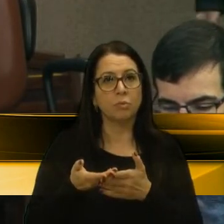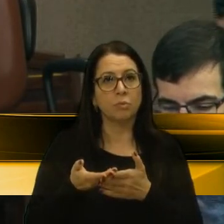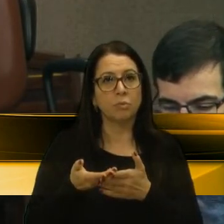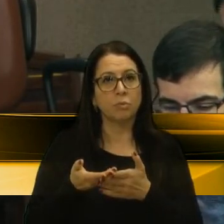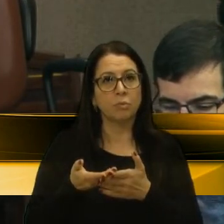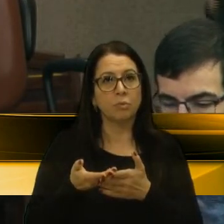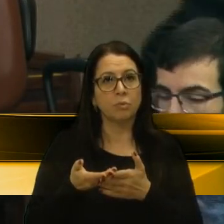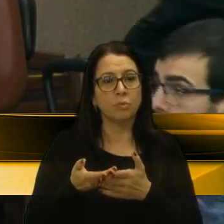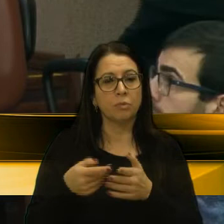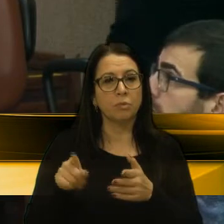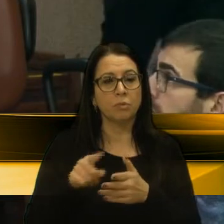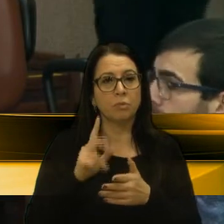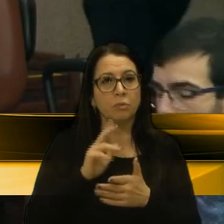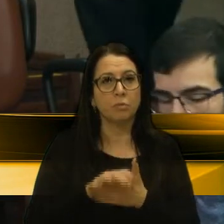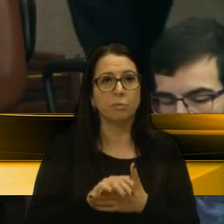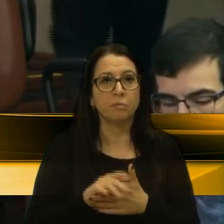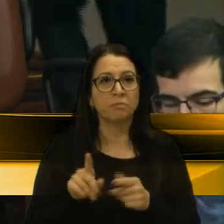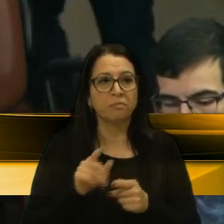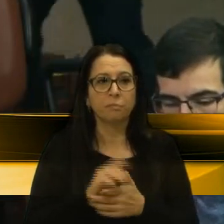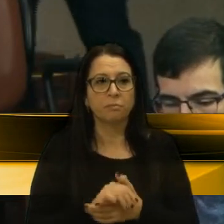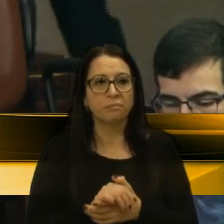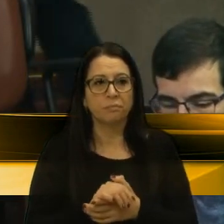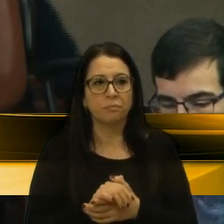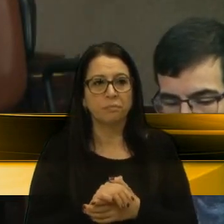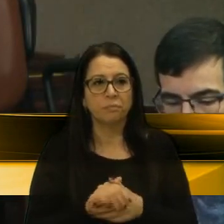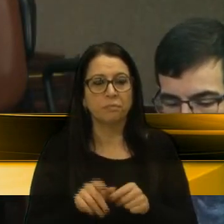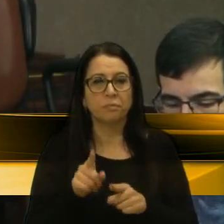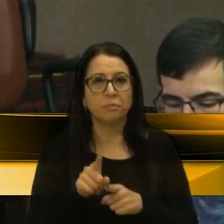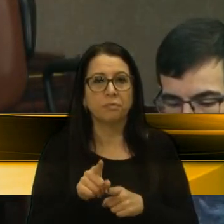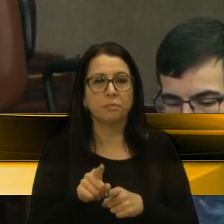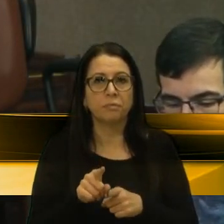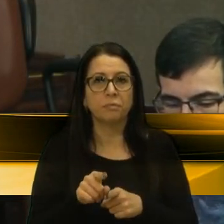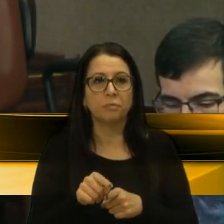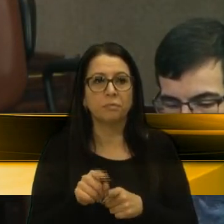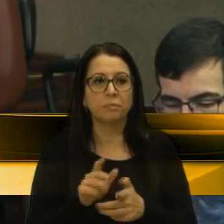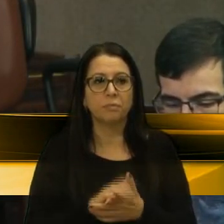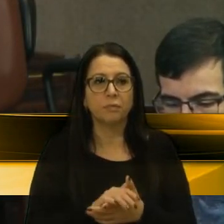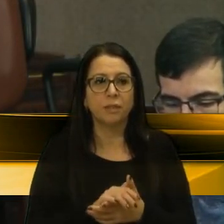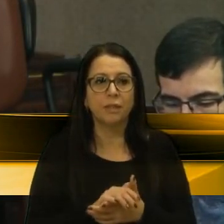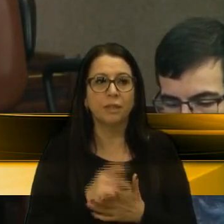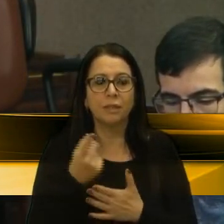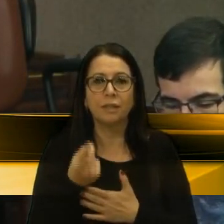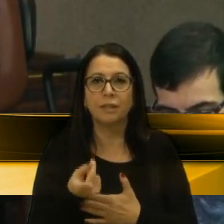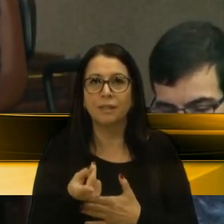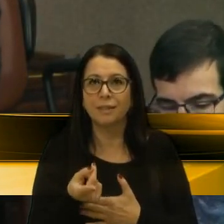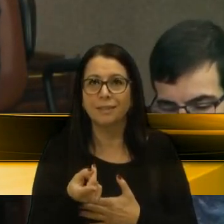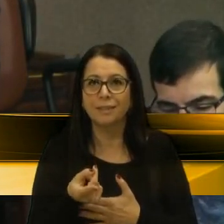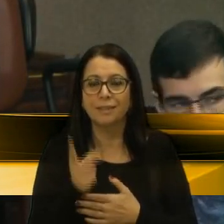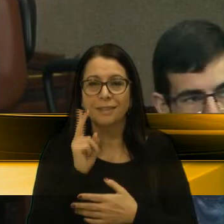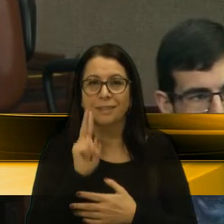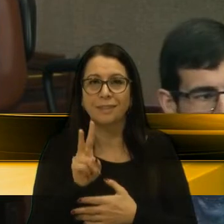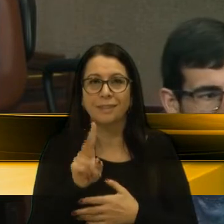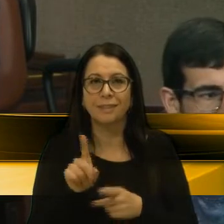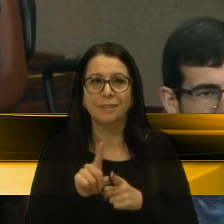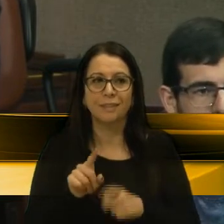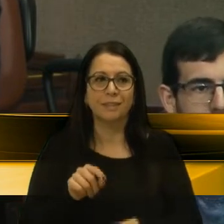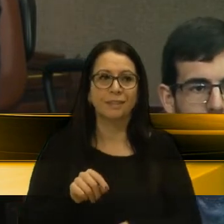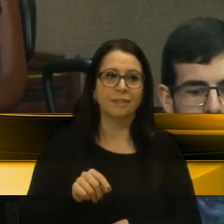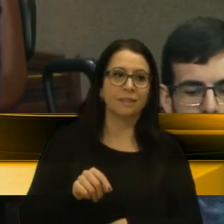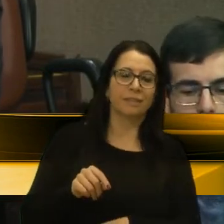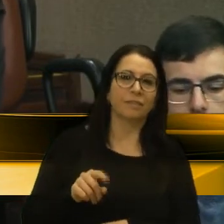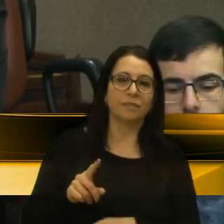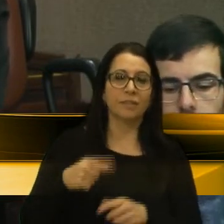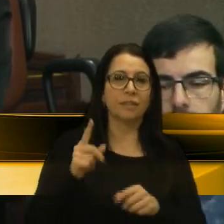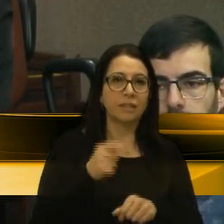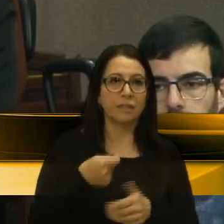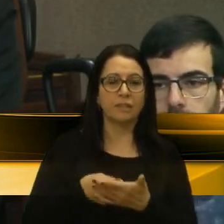à questão da região da uva e do vinho, região das hortências, ele perdeu o objeto. Não sei se os vereadores querem insistir